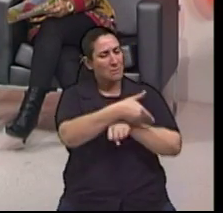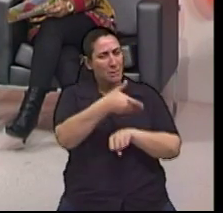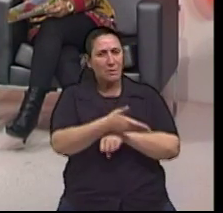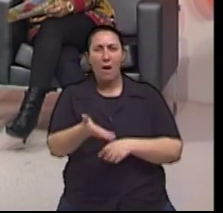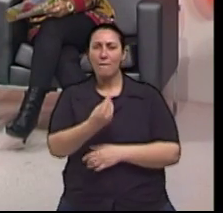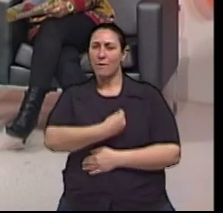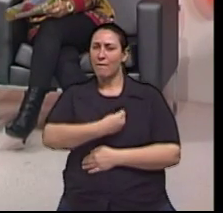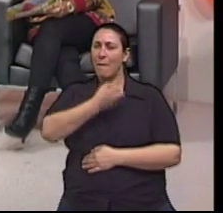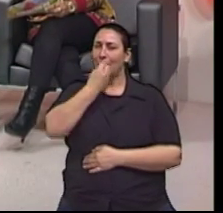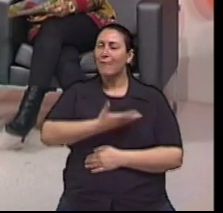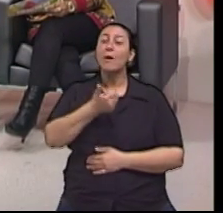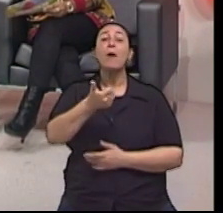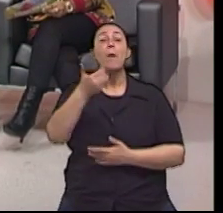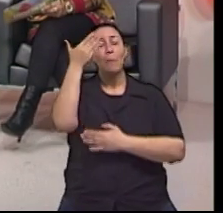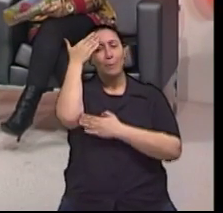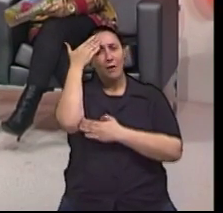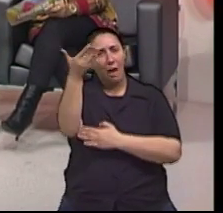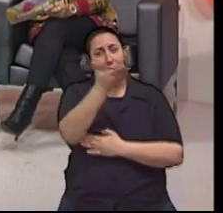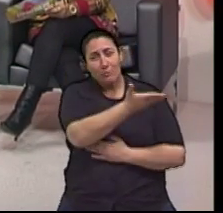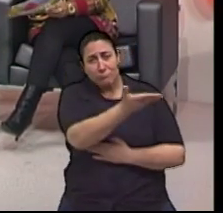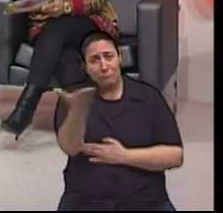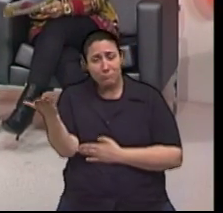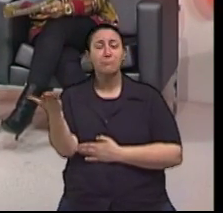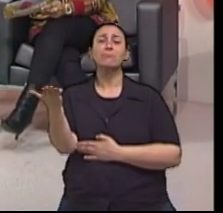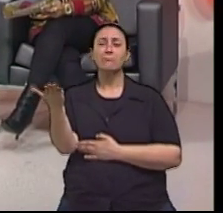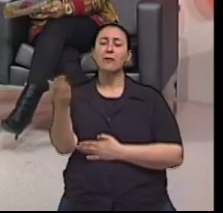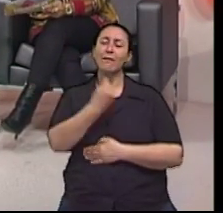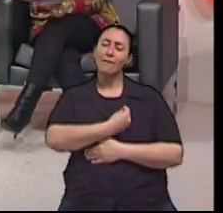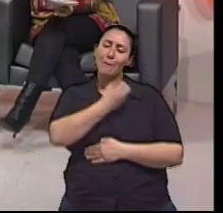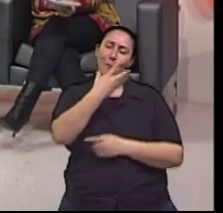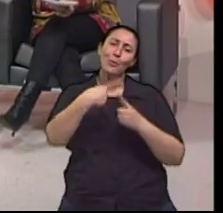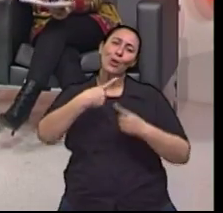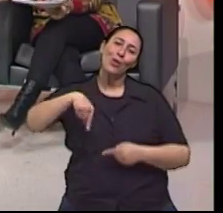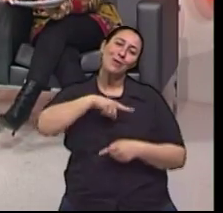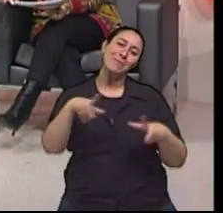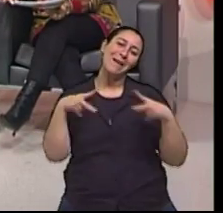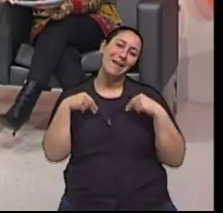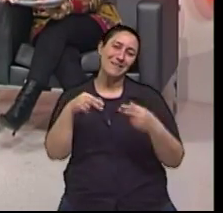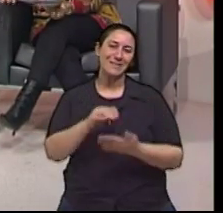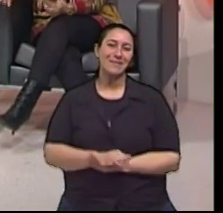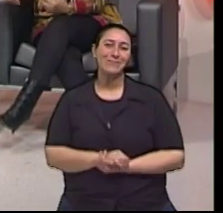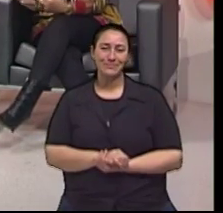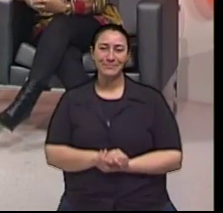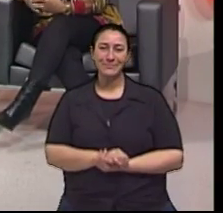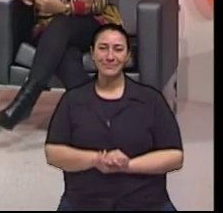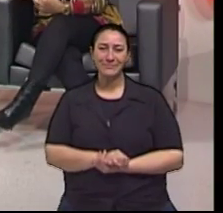Viva Bem mais uma vez. Muito obrigada a vocês. E viva bem, porque a gente merece, né?